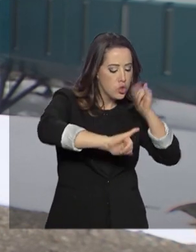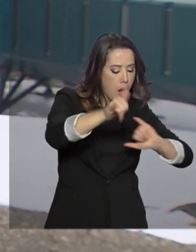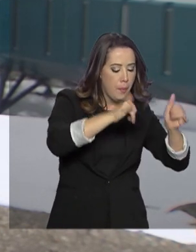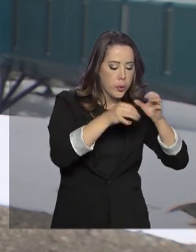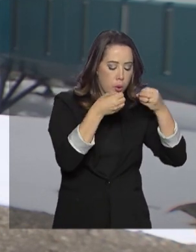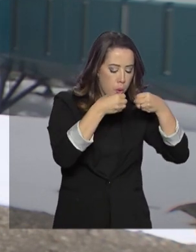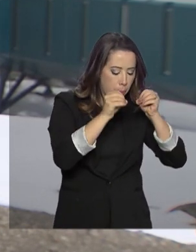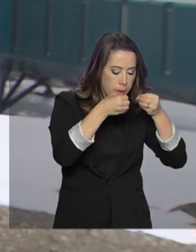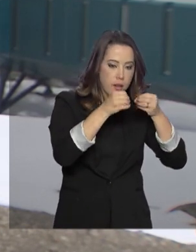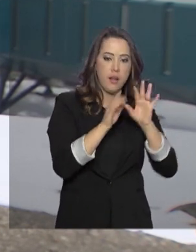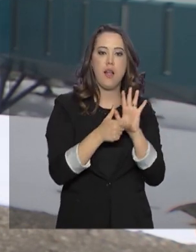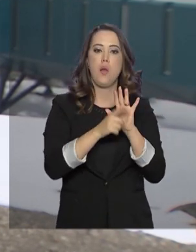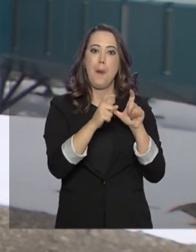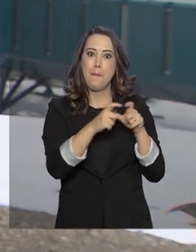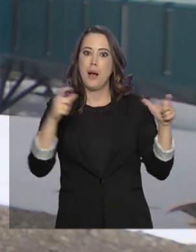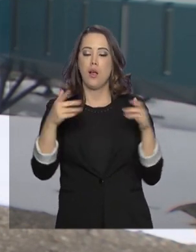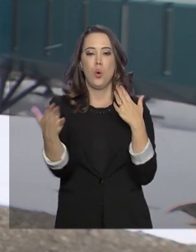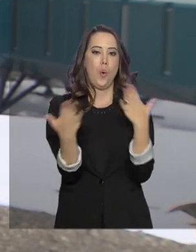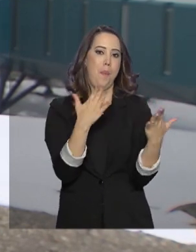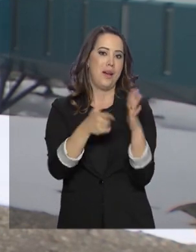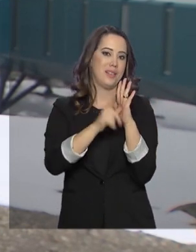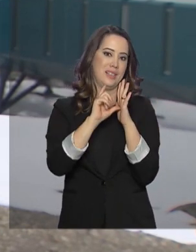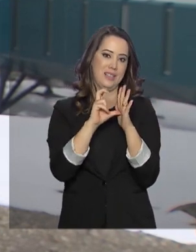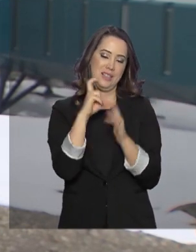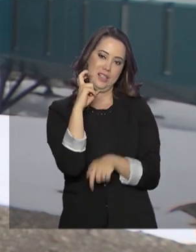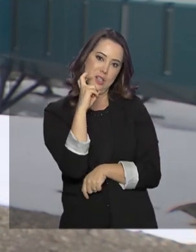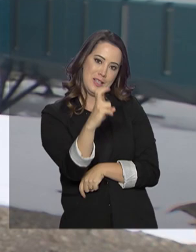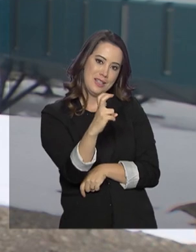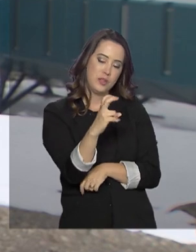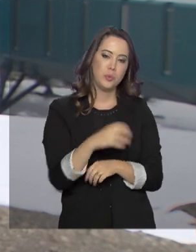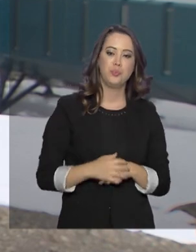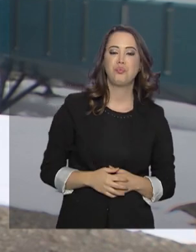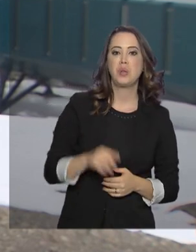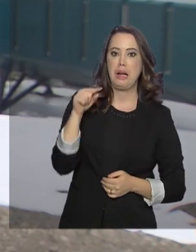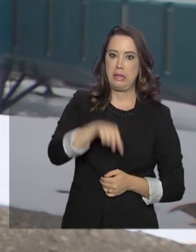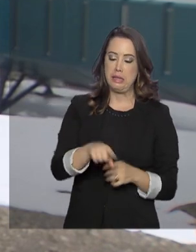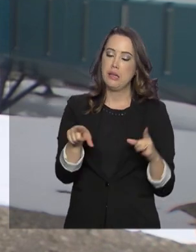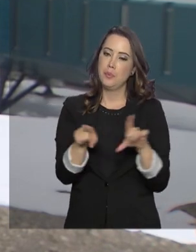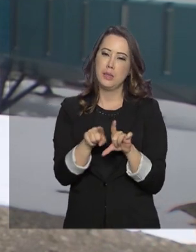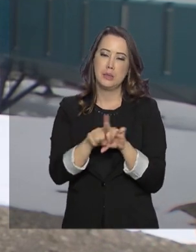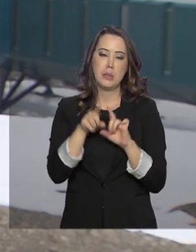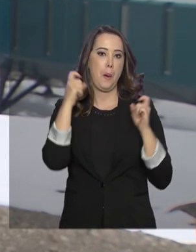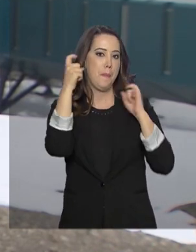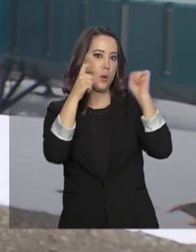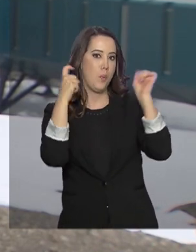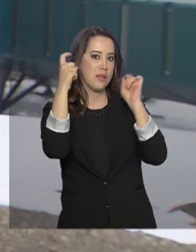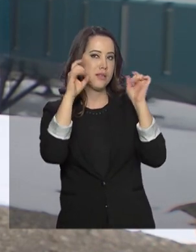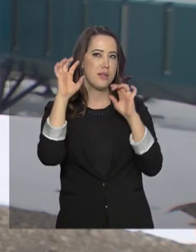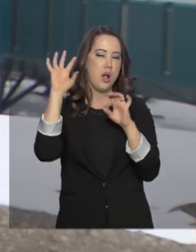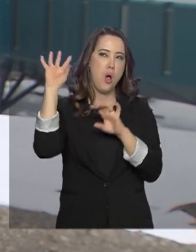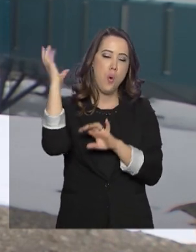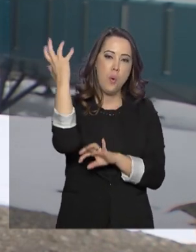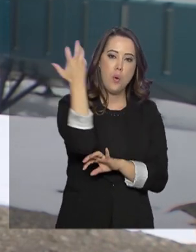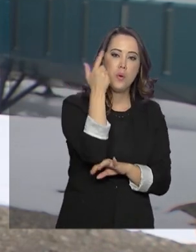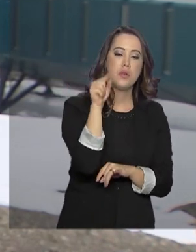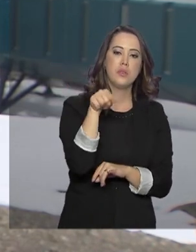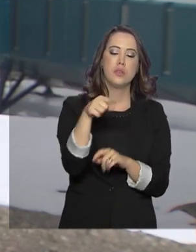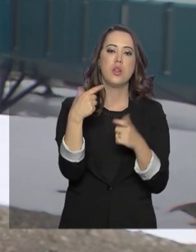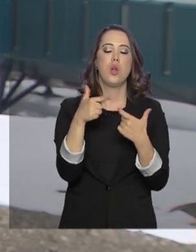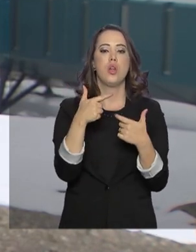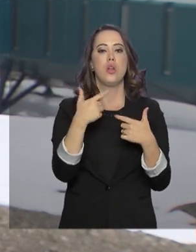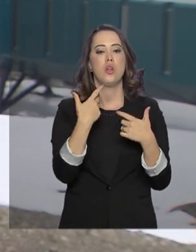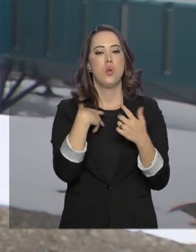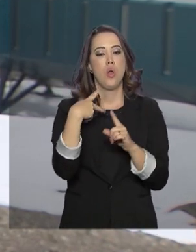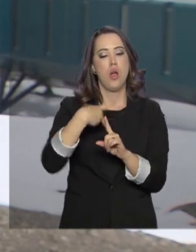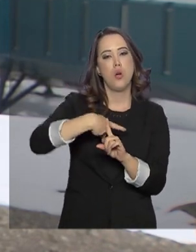que tinha apenas 5 laboratórios. A gente, essa estação também, tem uma preocupação ambiental. Instalou uma mini usina